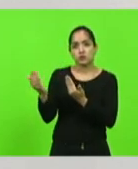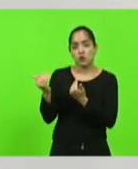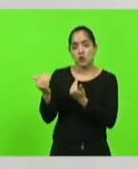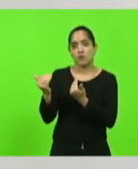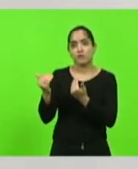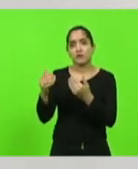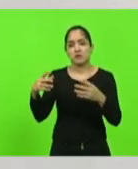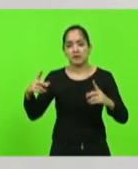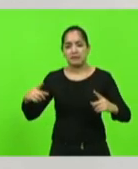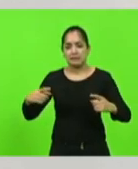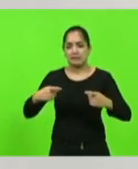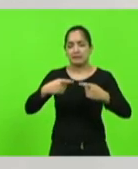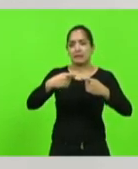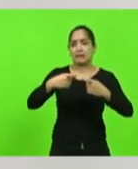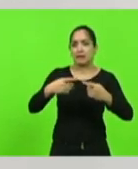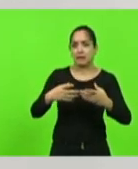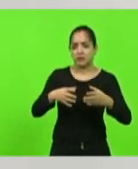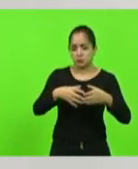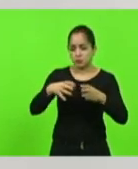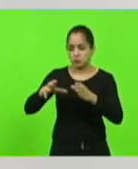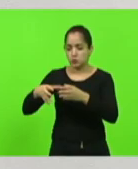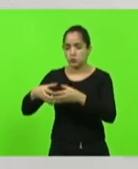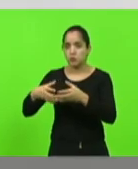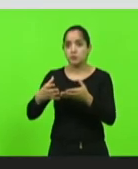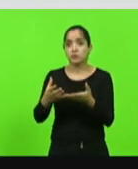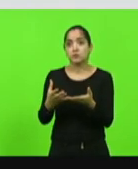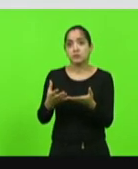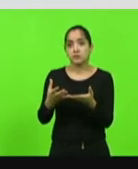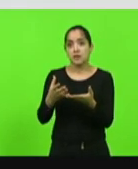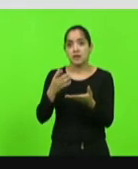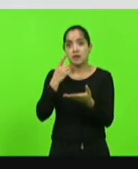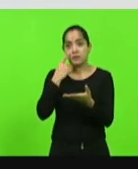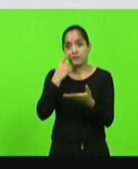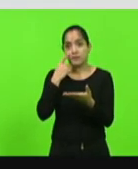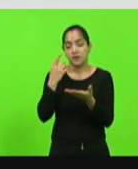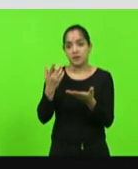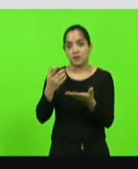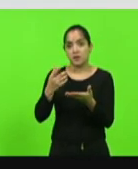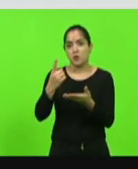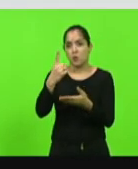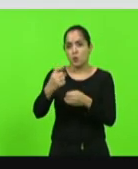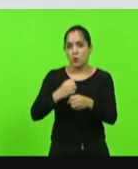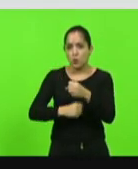guerra, de tráfico. E aí a gente vê, isso foi um ano atrás,